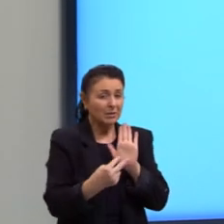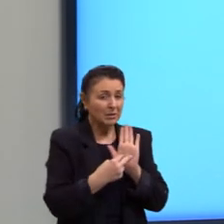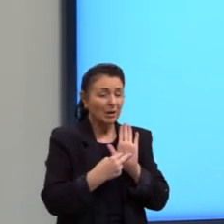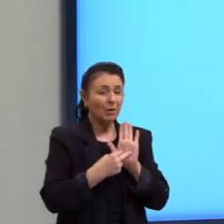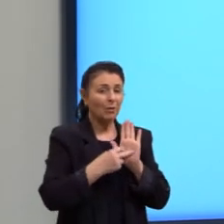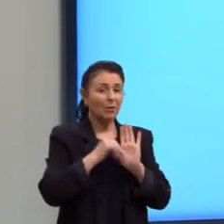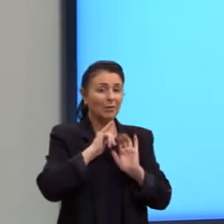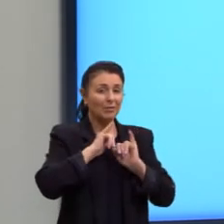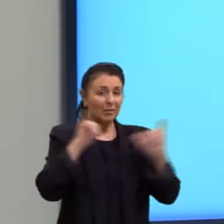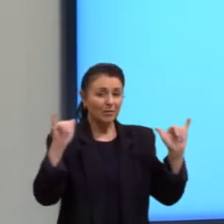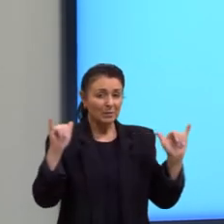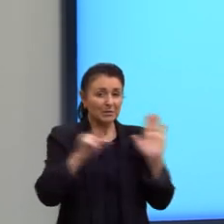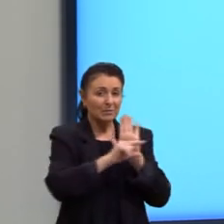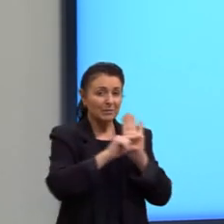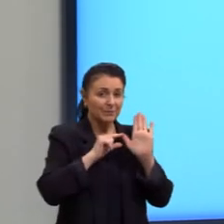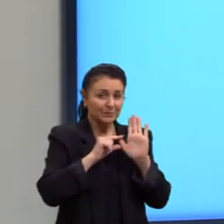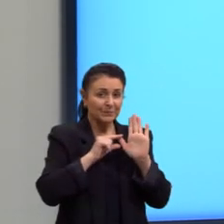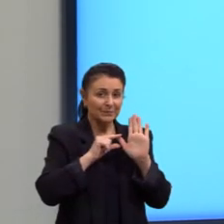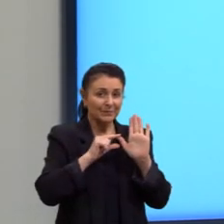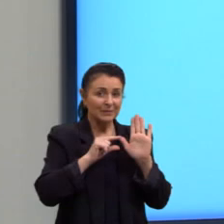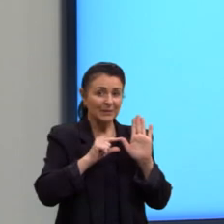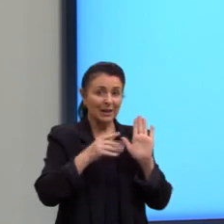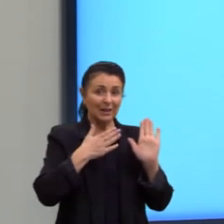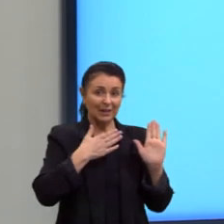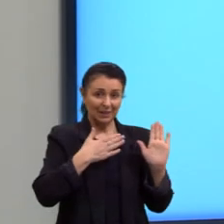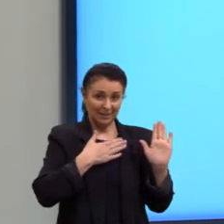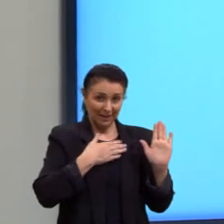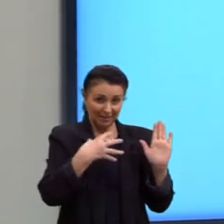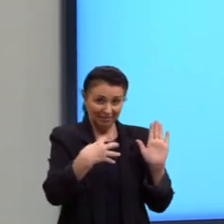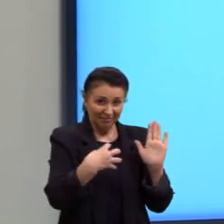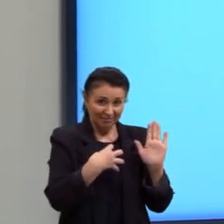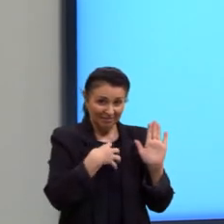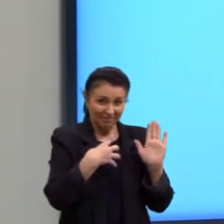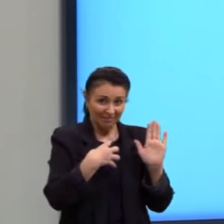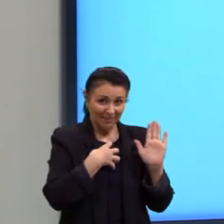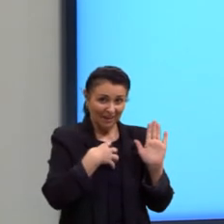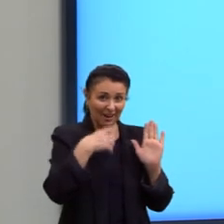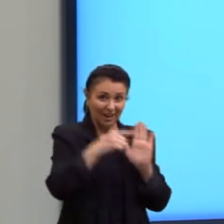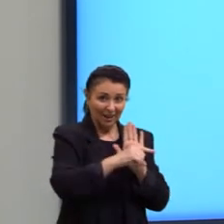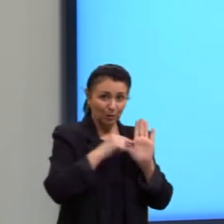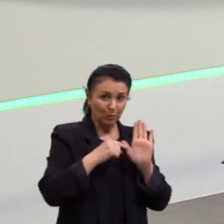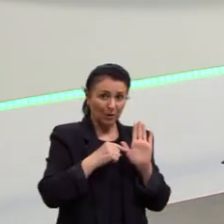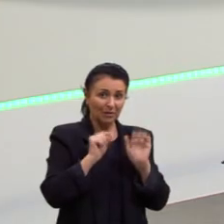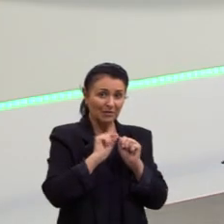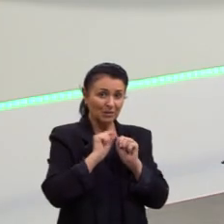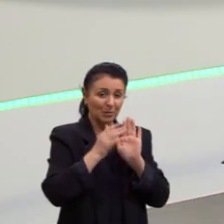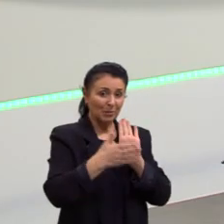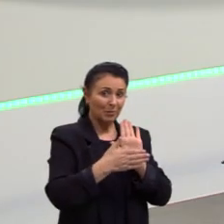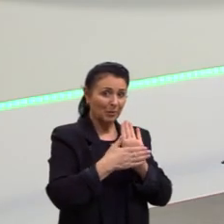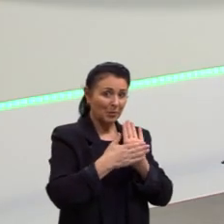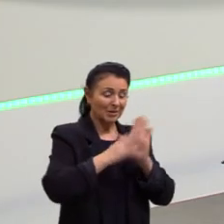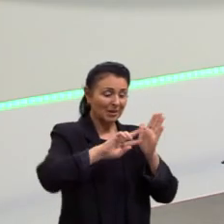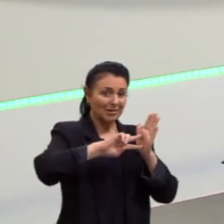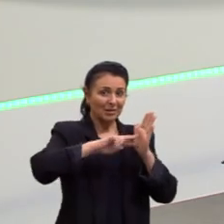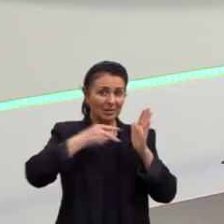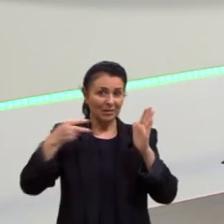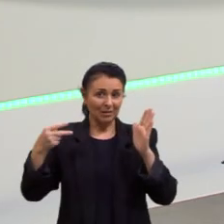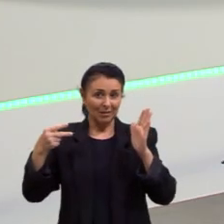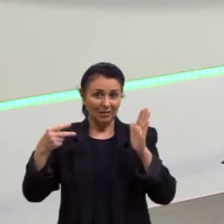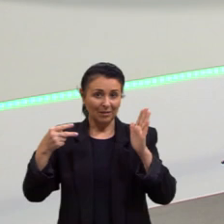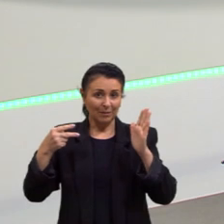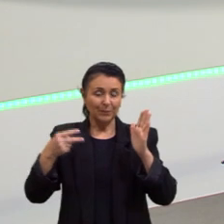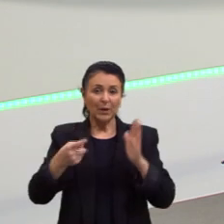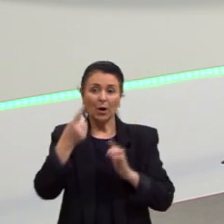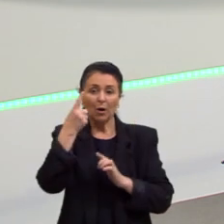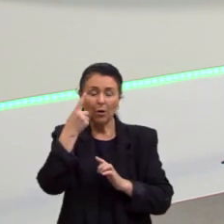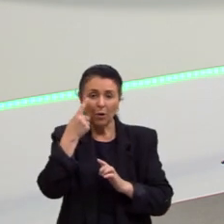Tem um sentido específico. Ela propõe uma forma de interpretarmos. Então, atenção ao que isso pode e quer